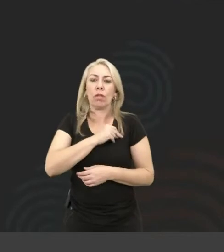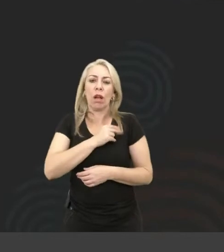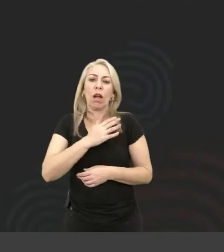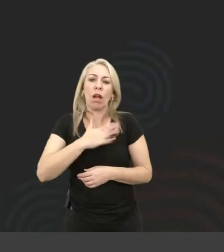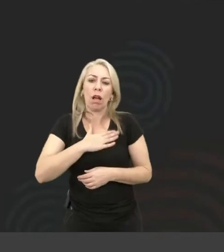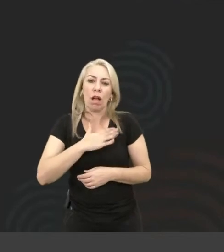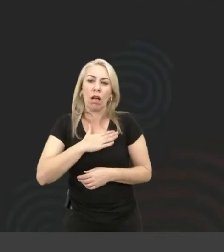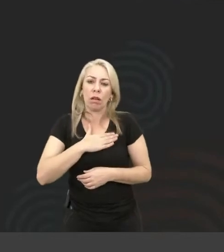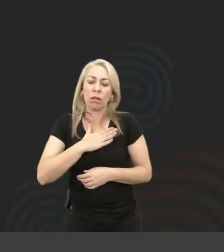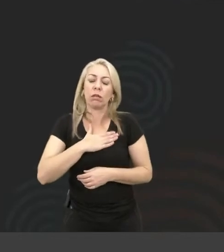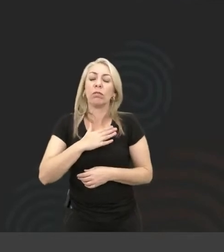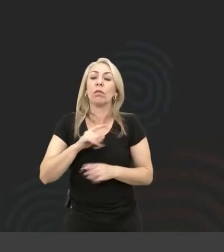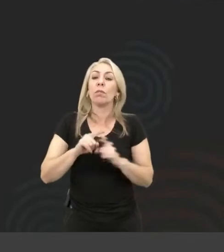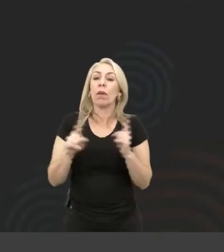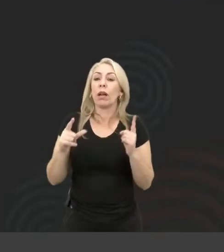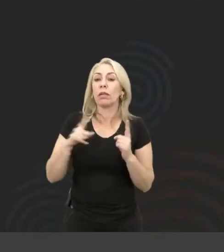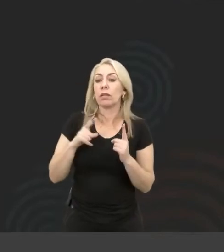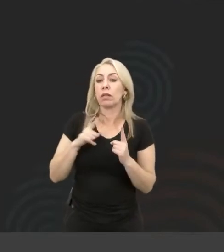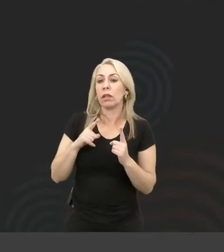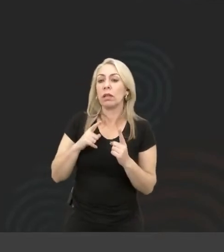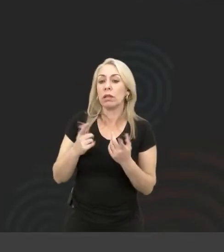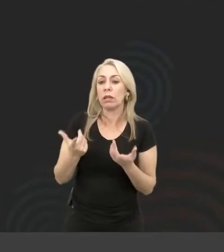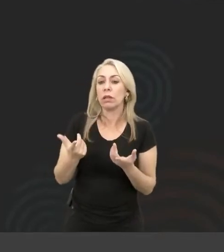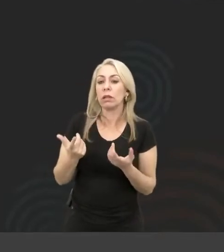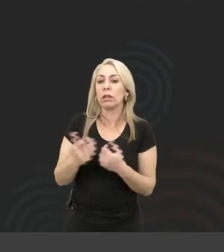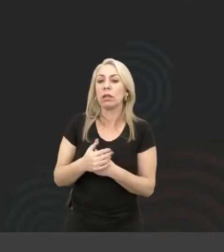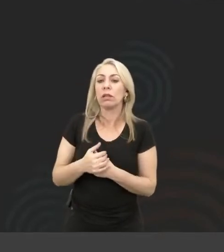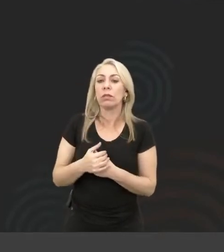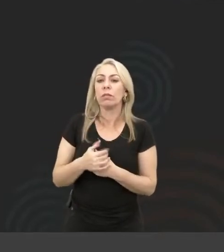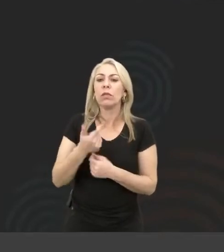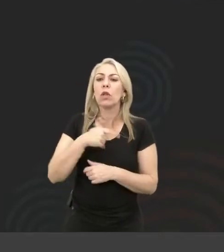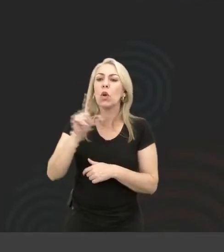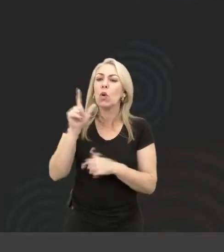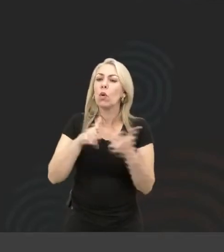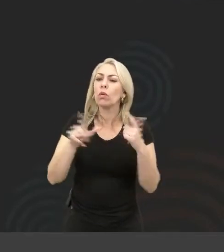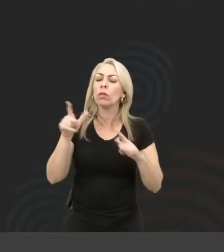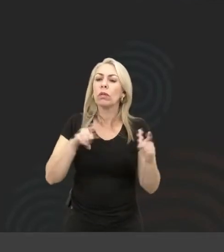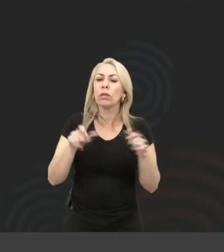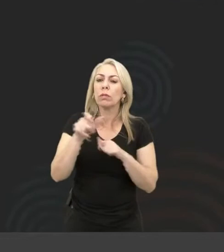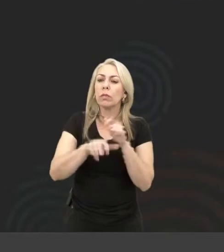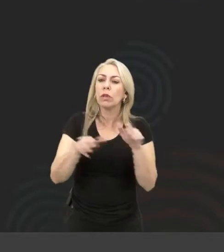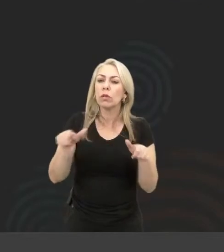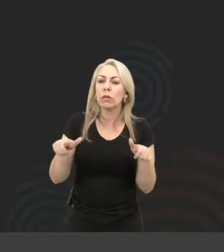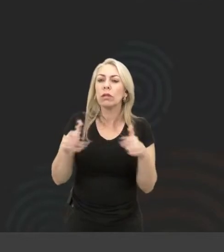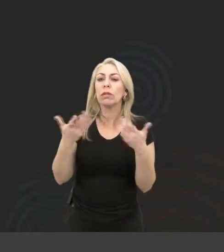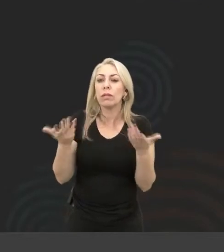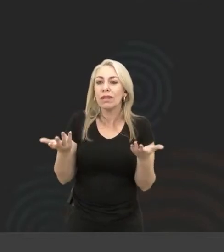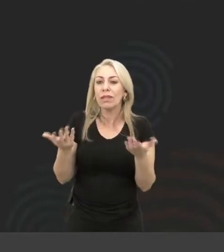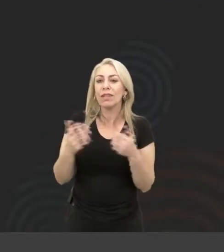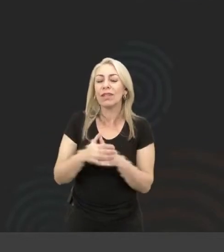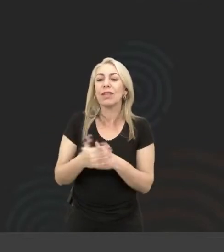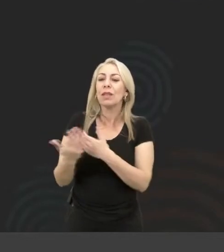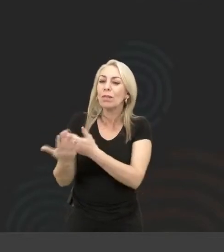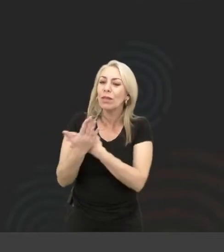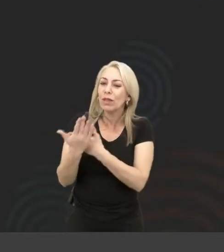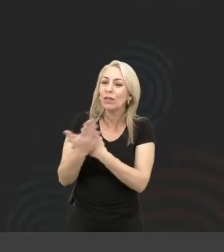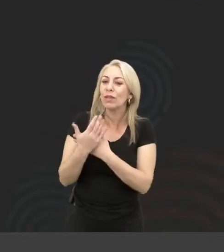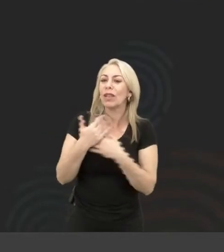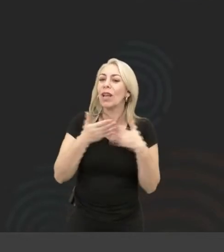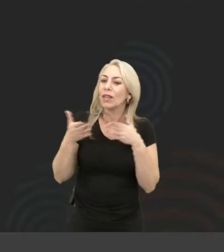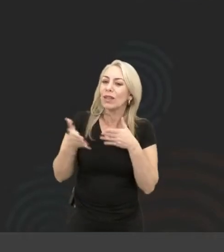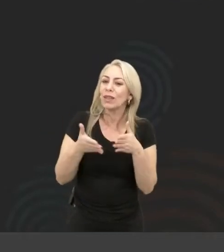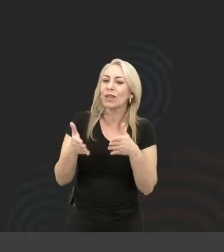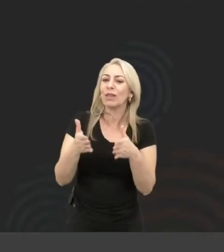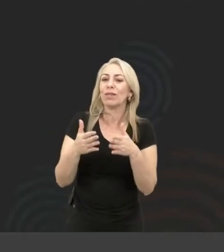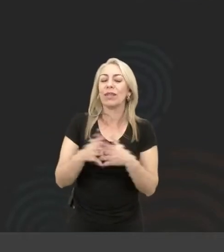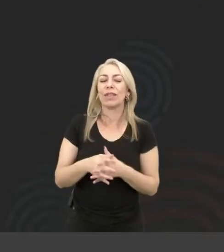história, mas tem outras pessoas que me ajudaram nesse caminho.